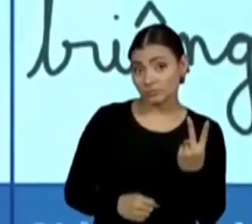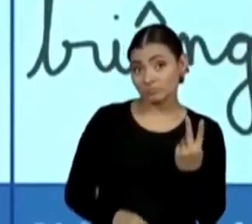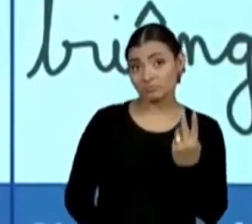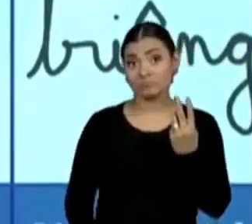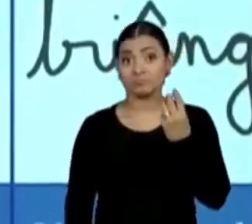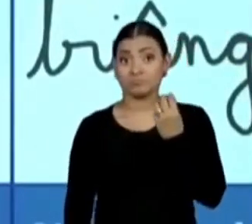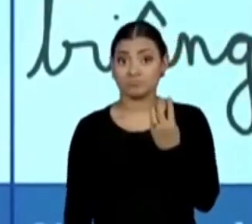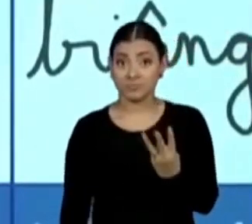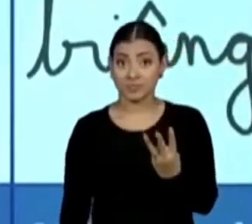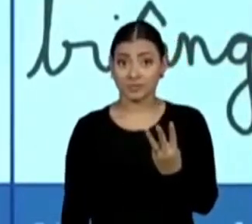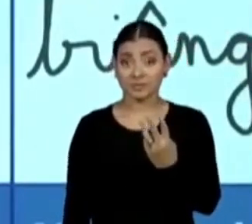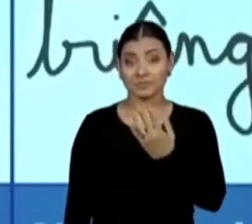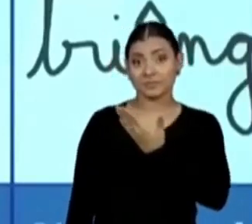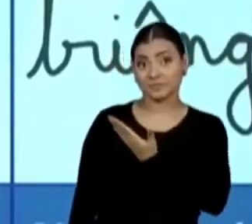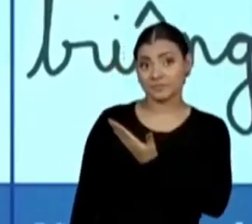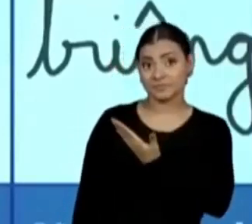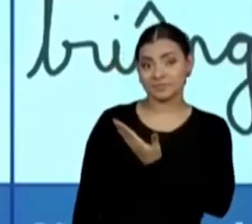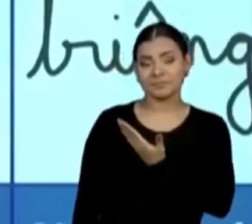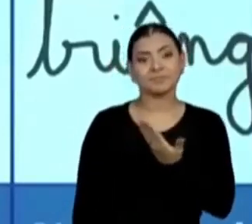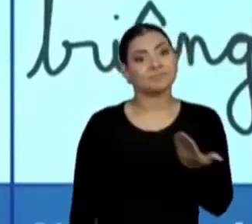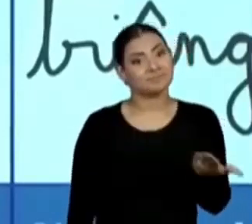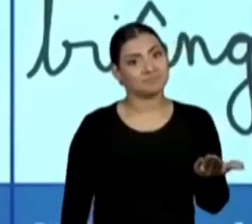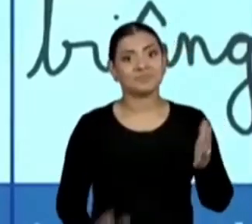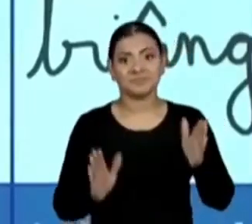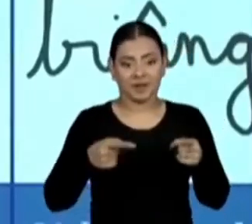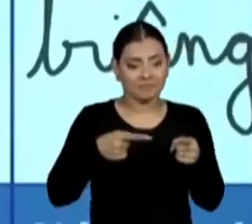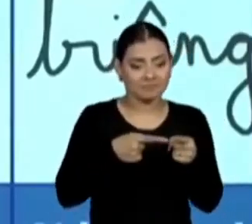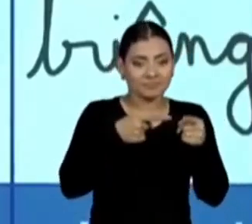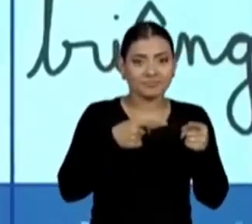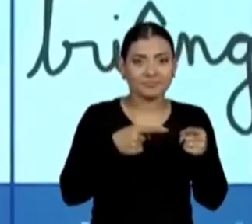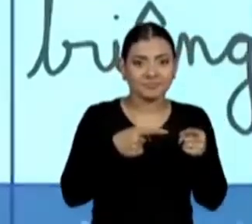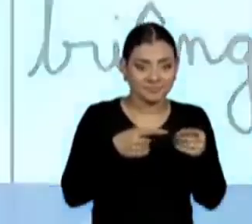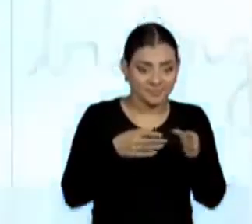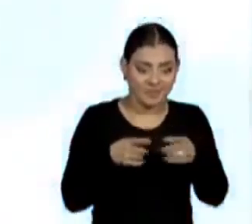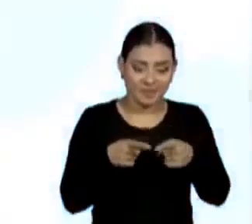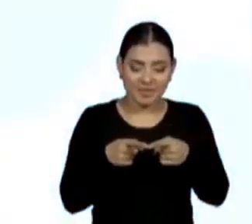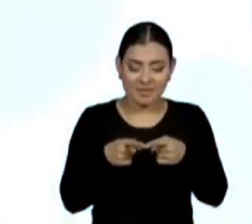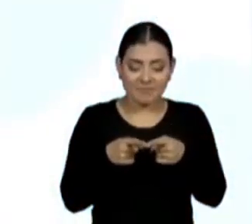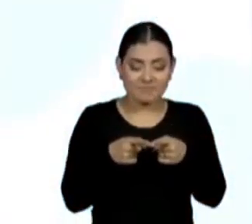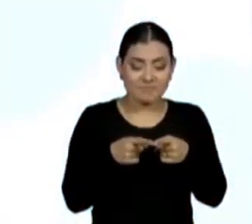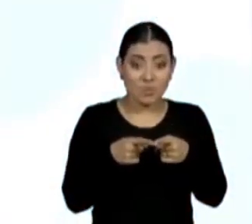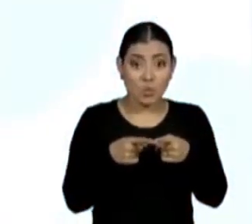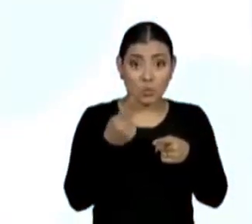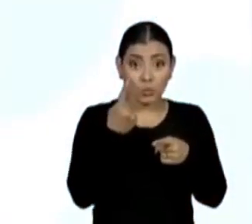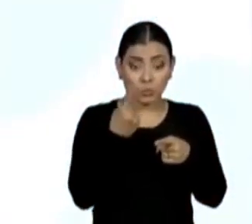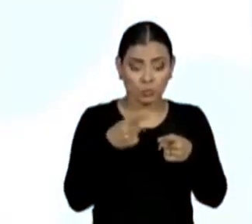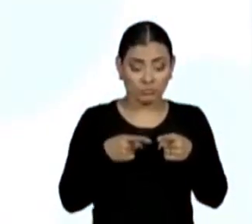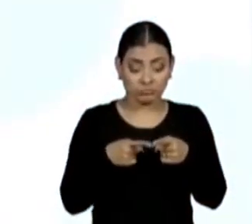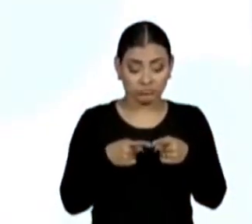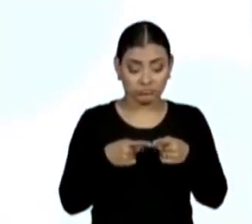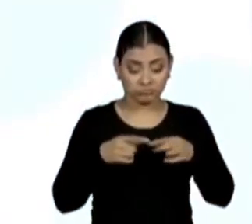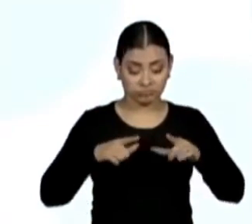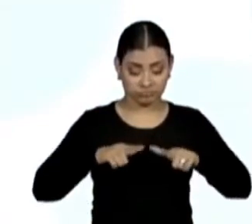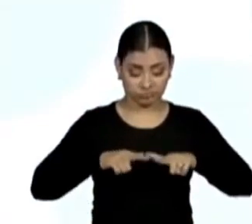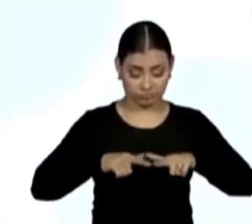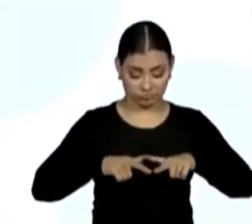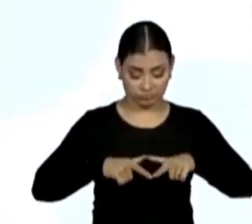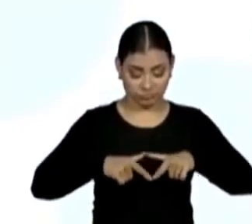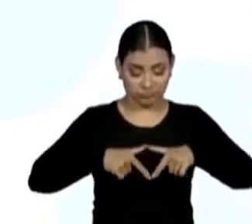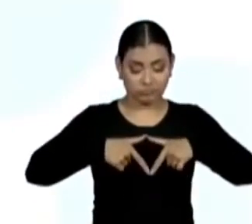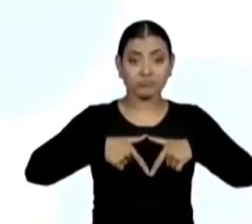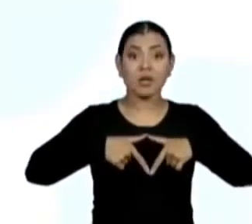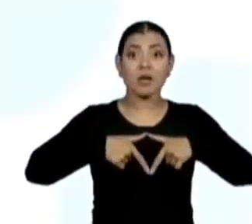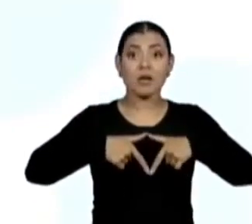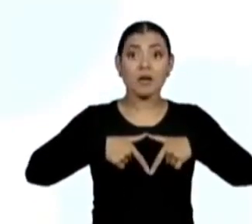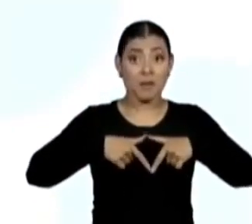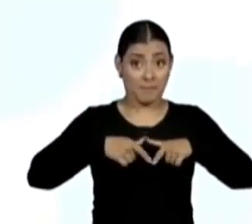outro vértice, um, dois, três, três vértices no triângulo, e o número